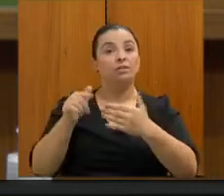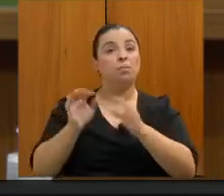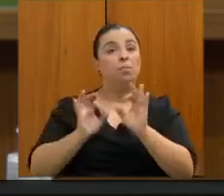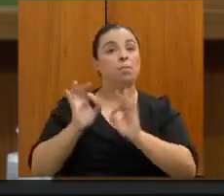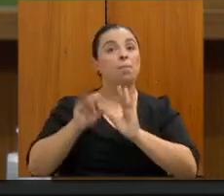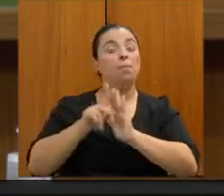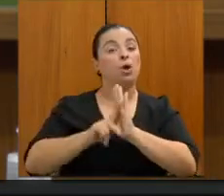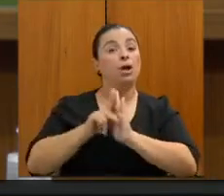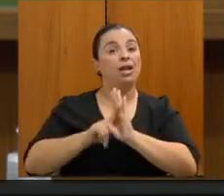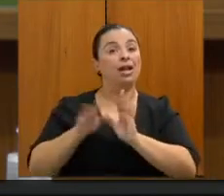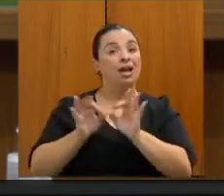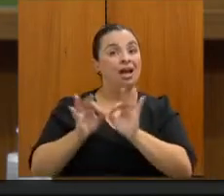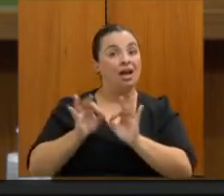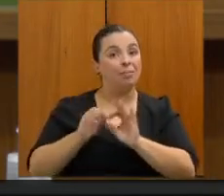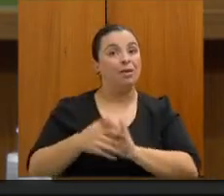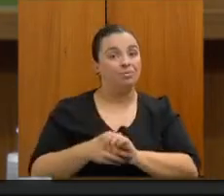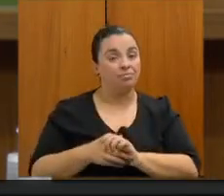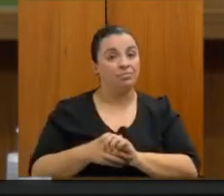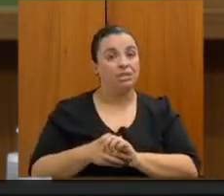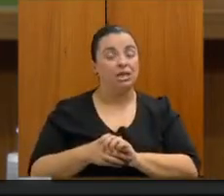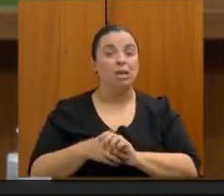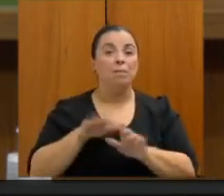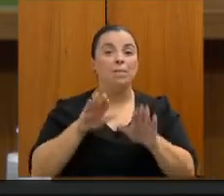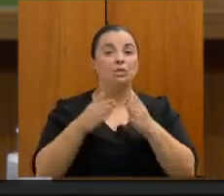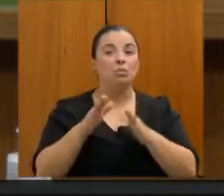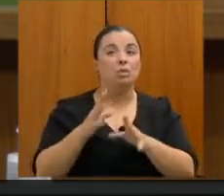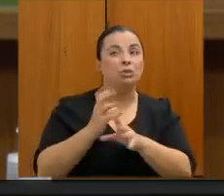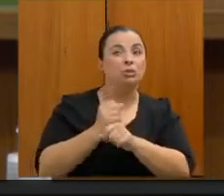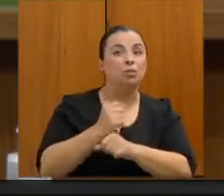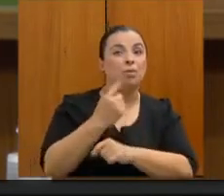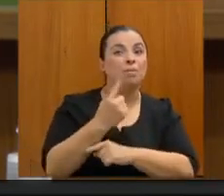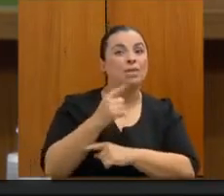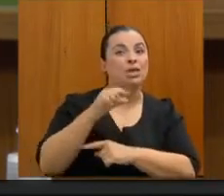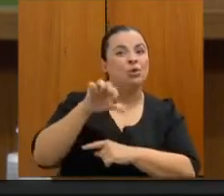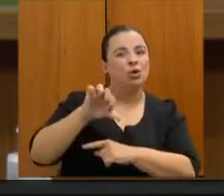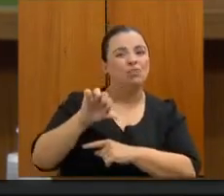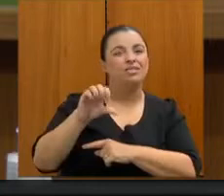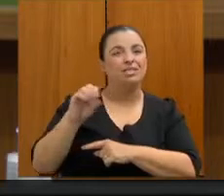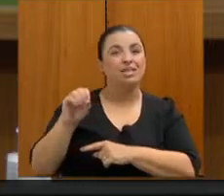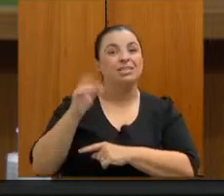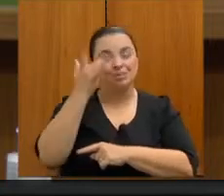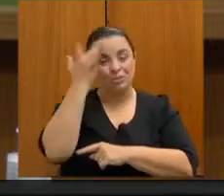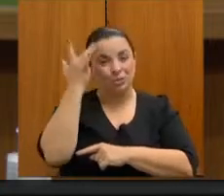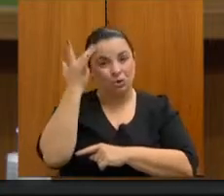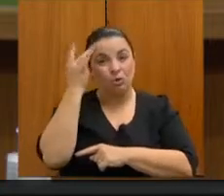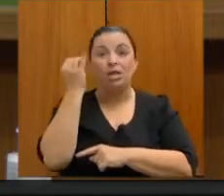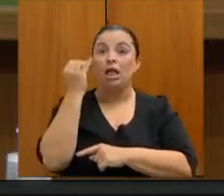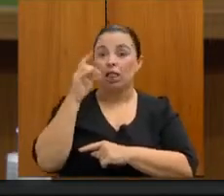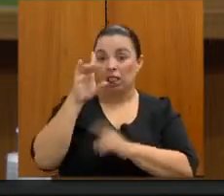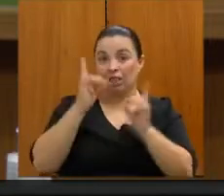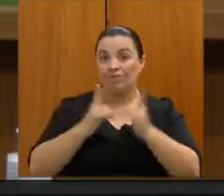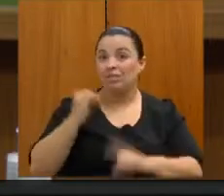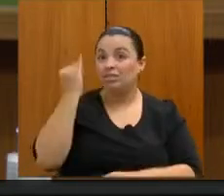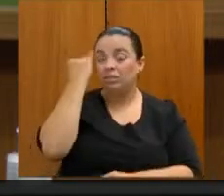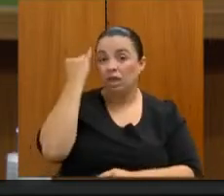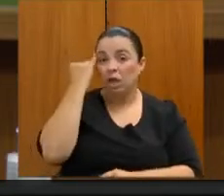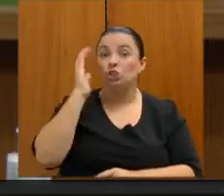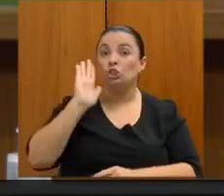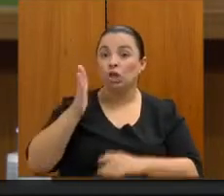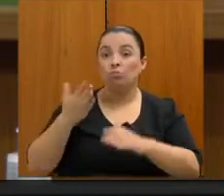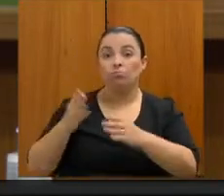Aproximadamente 1.900 pessoas com deficiência intelectual inseridas. No entanto, gente